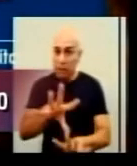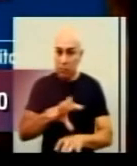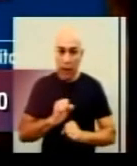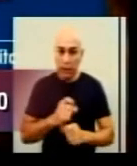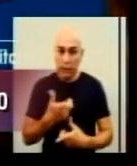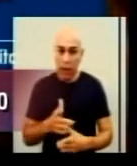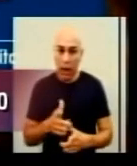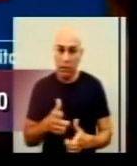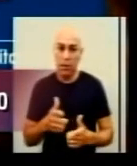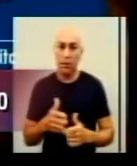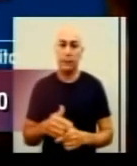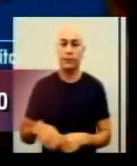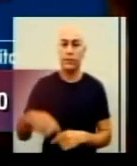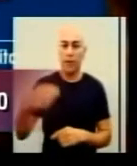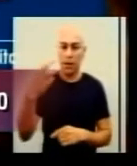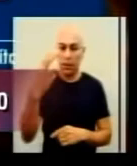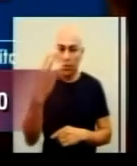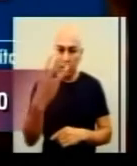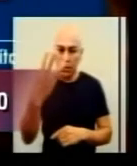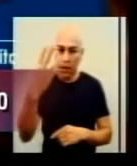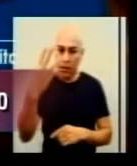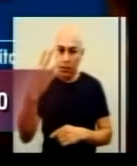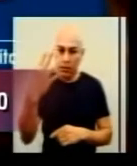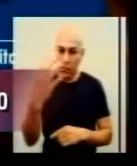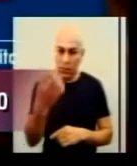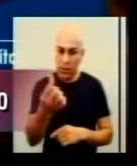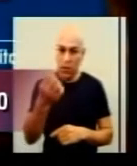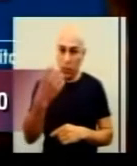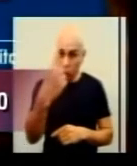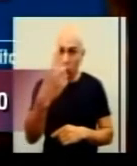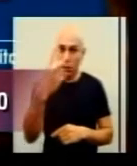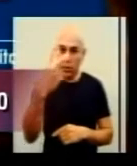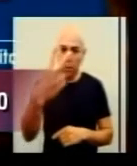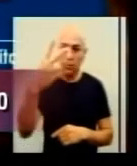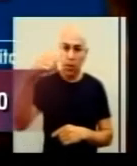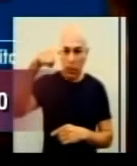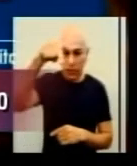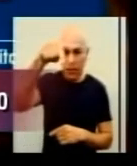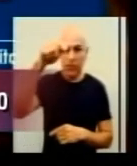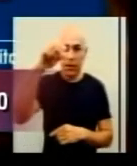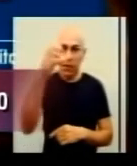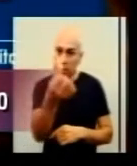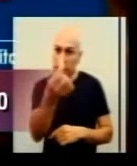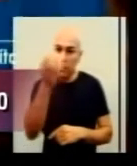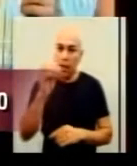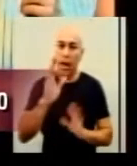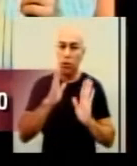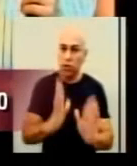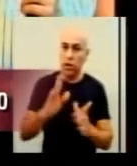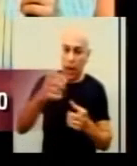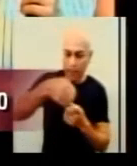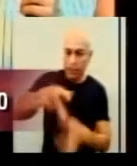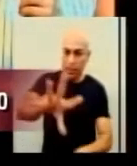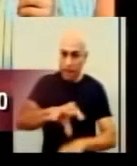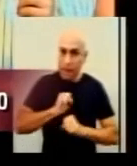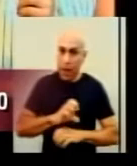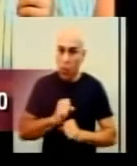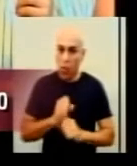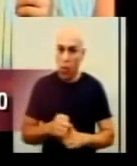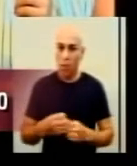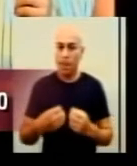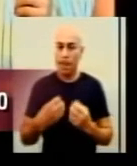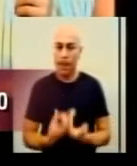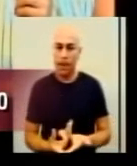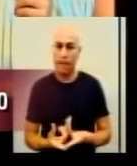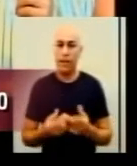.964 e confirmados 12.760 casos. Destes, 316